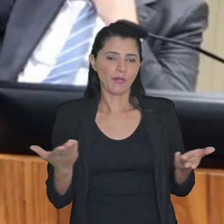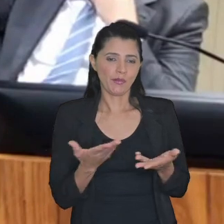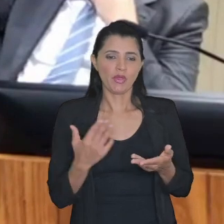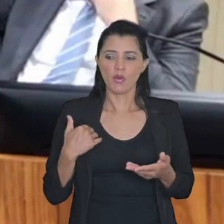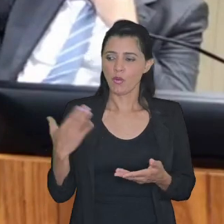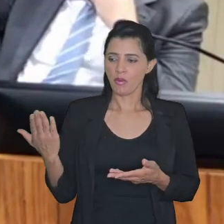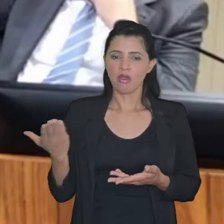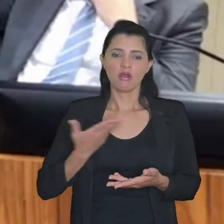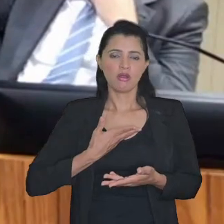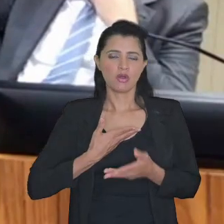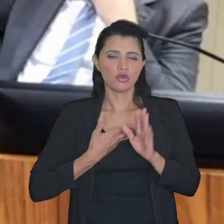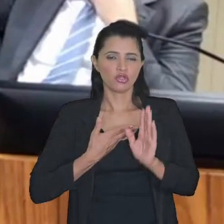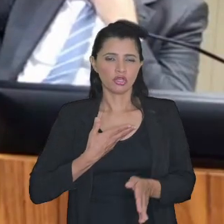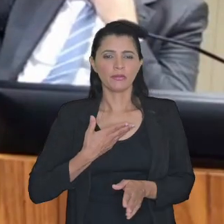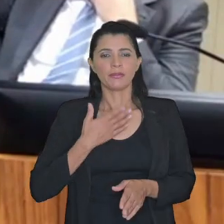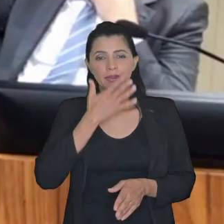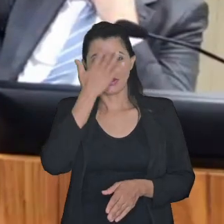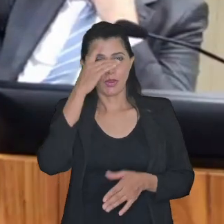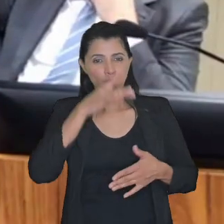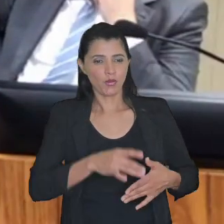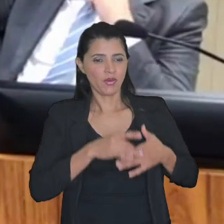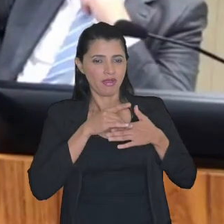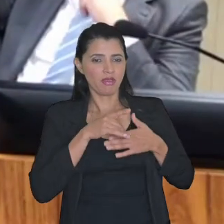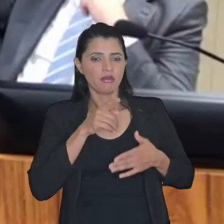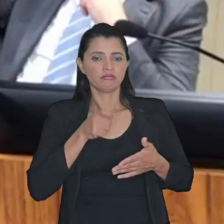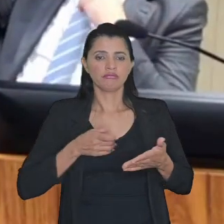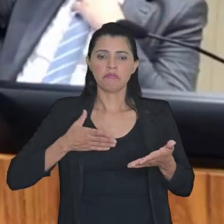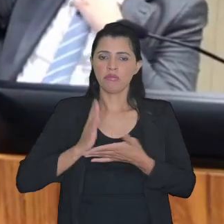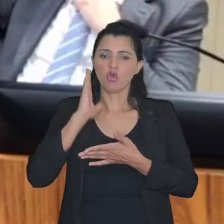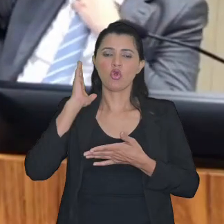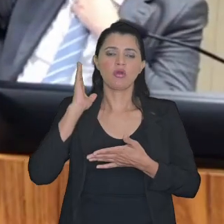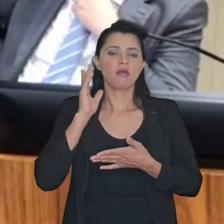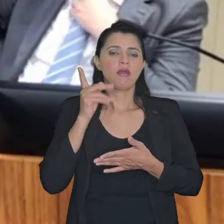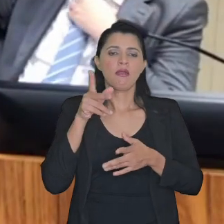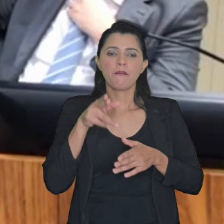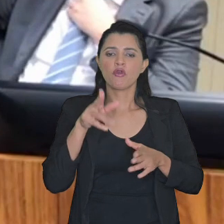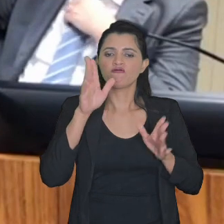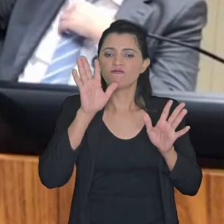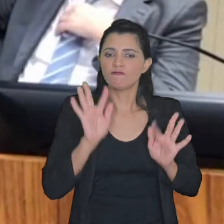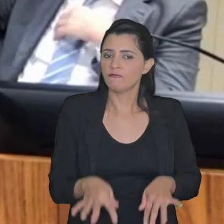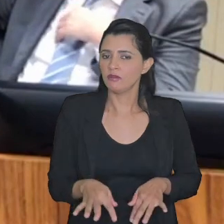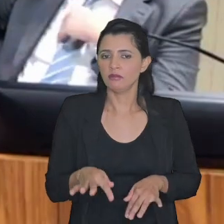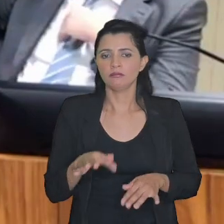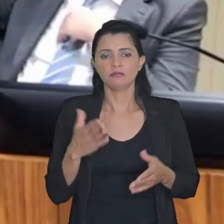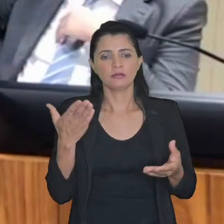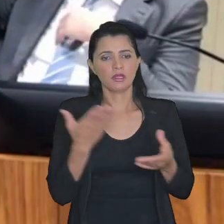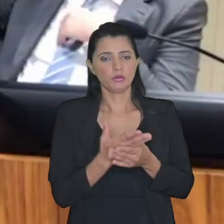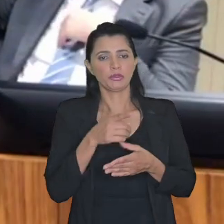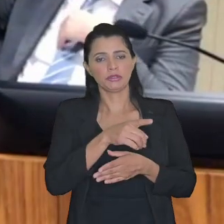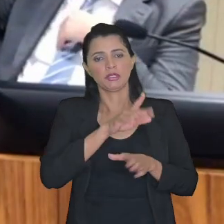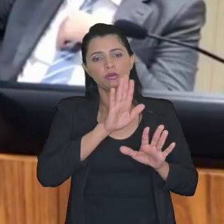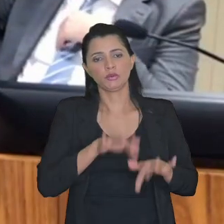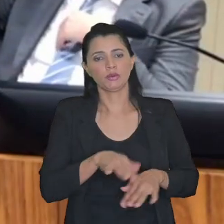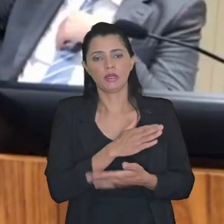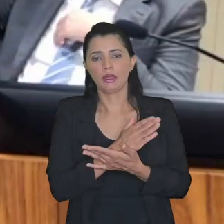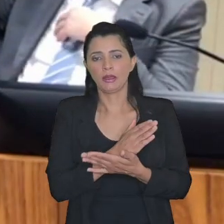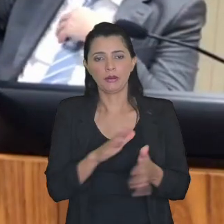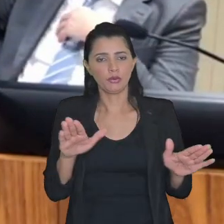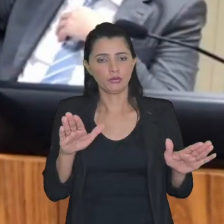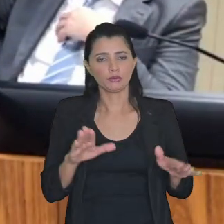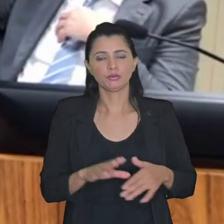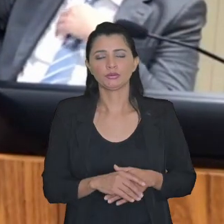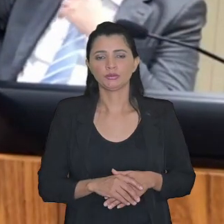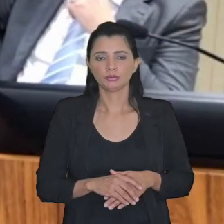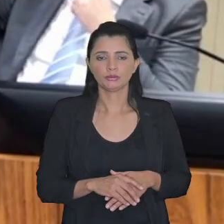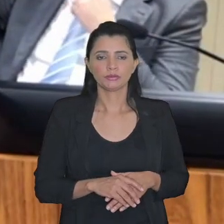tornou o meu parceiro então quando a autoridade judicial homologa ela põe fim ao processo acabou-se